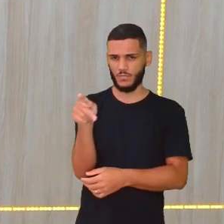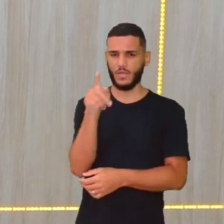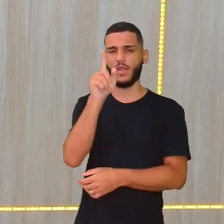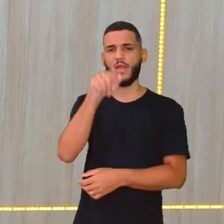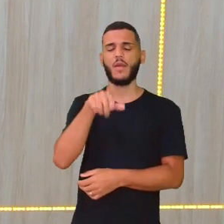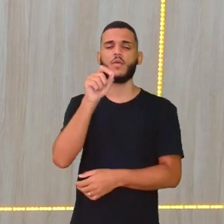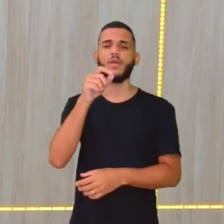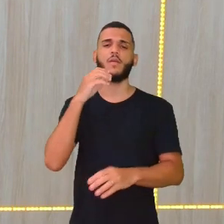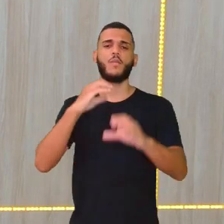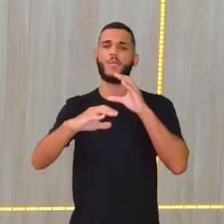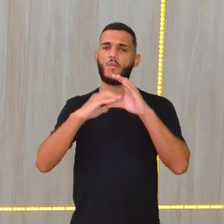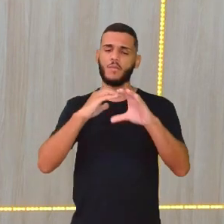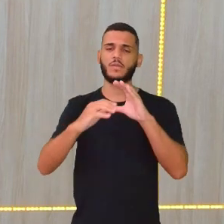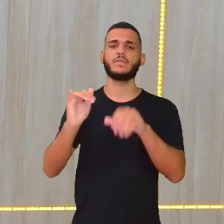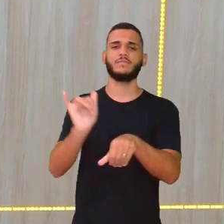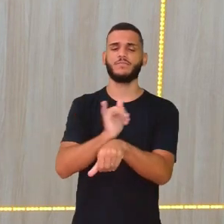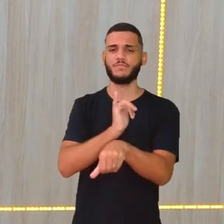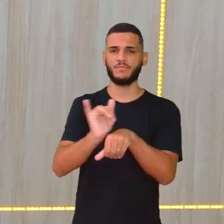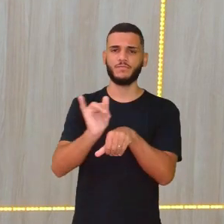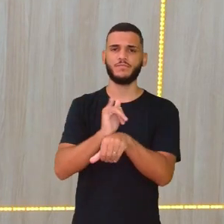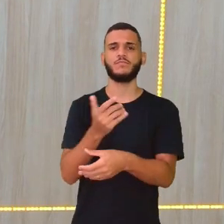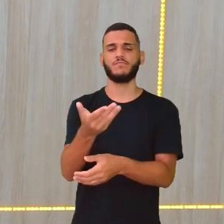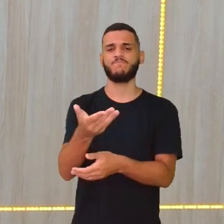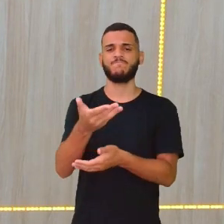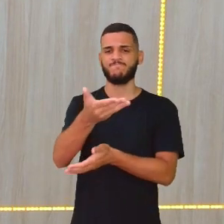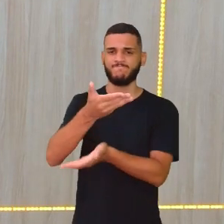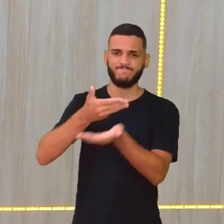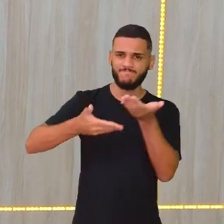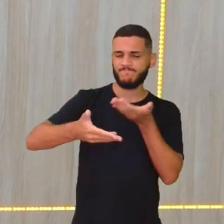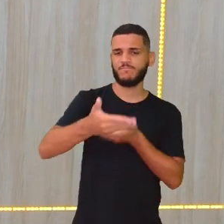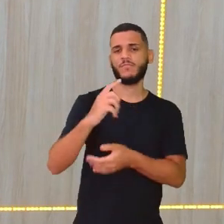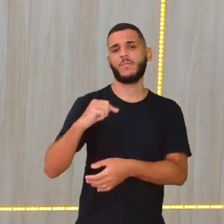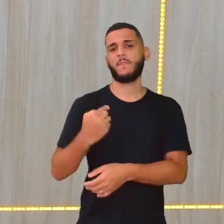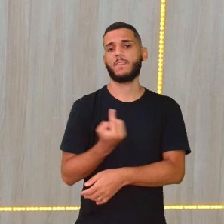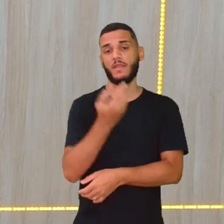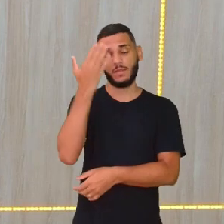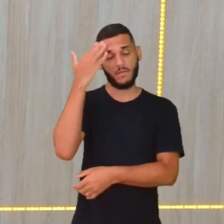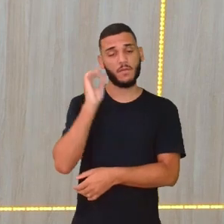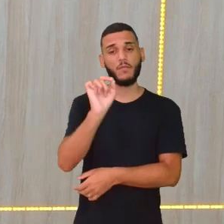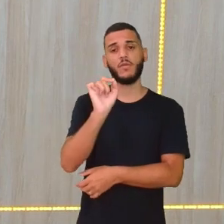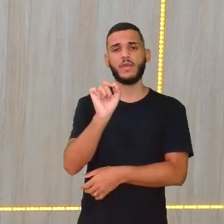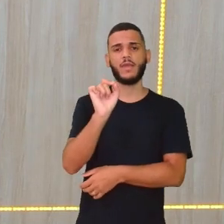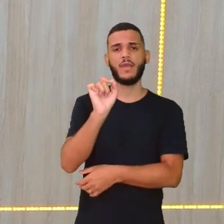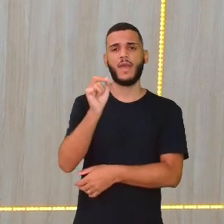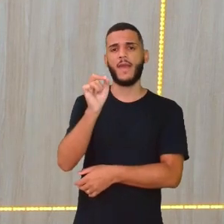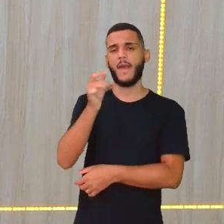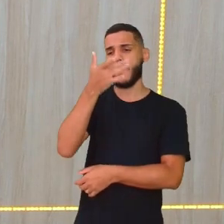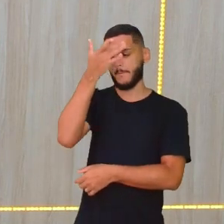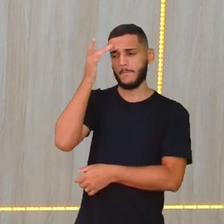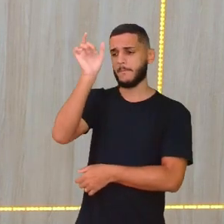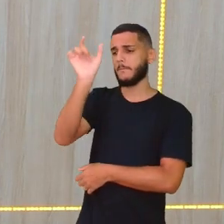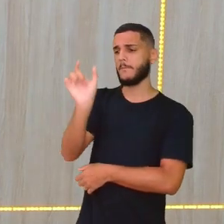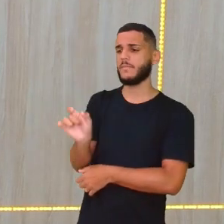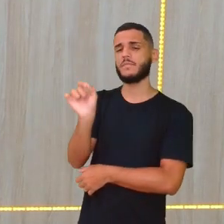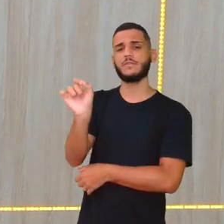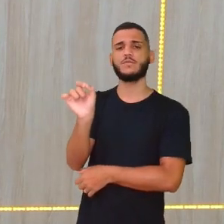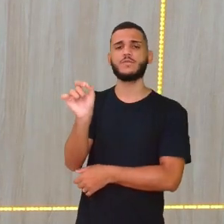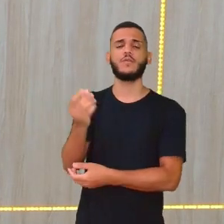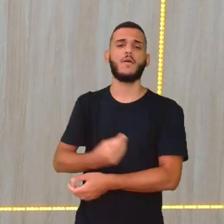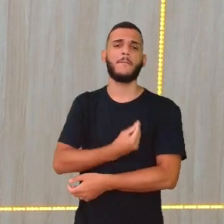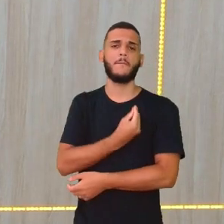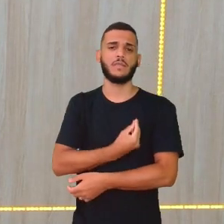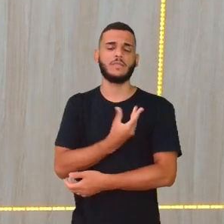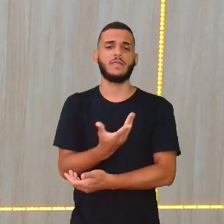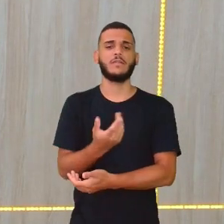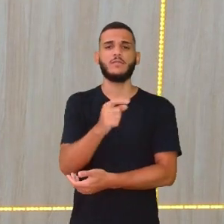o meio de comunicação de vocês com a gente, né? É a forma da gente saber quem é que está aí assistindo a gente, né? Vocês falarem